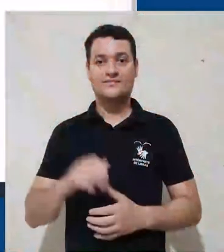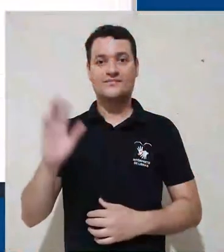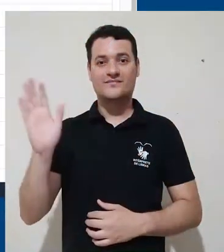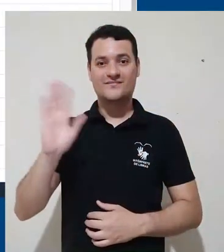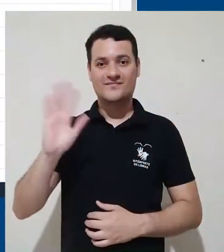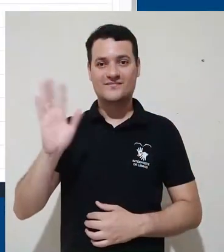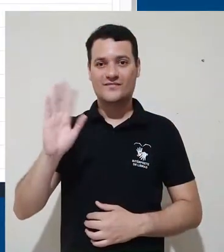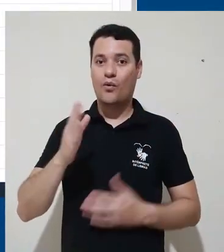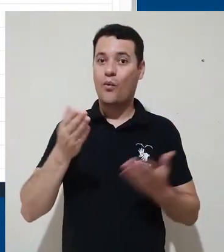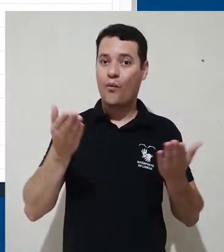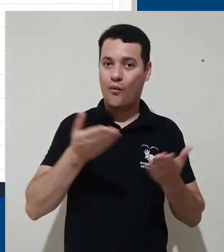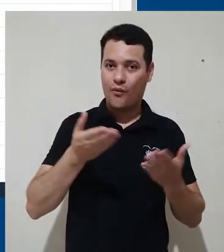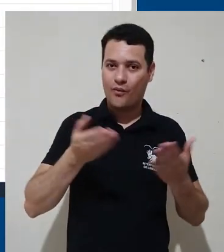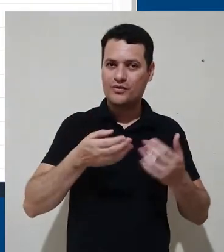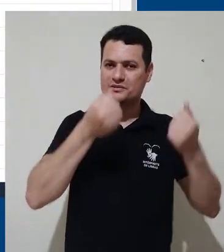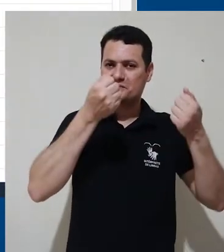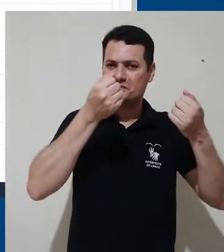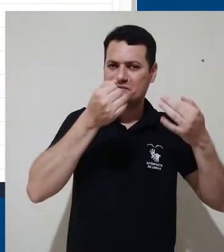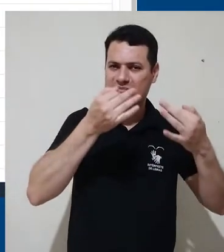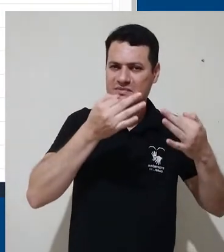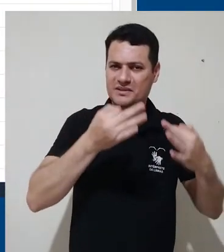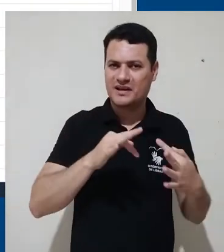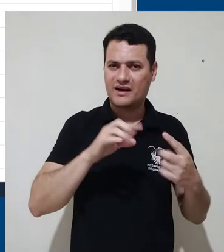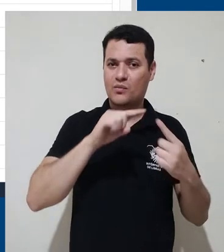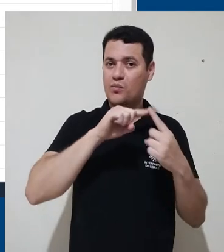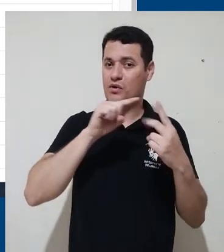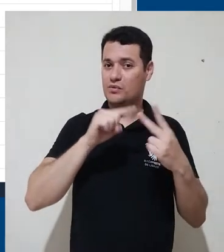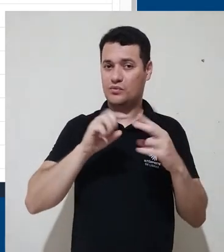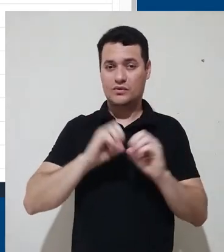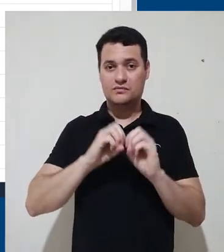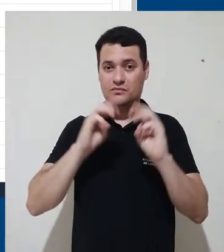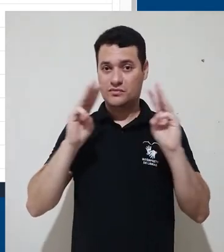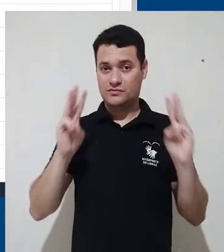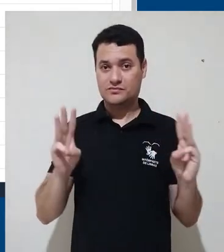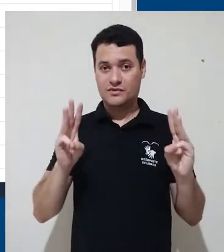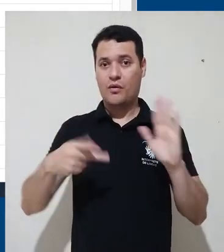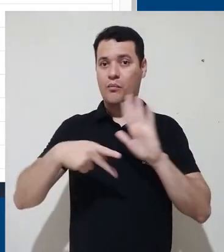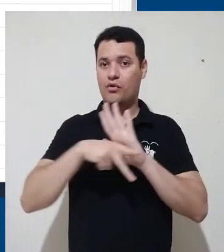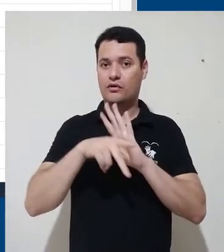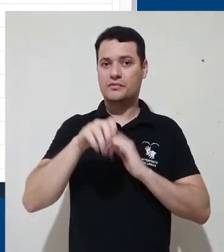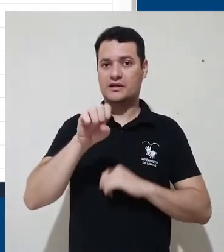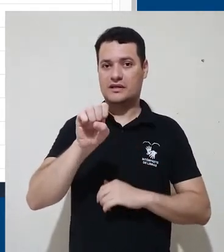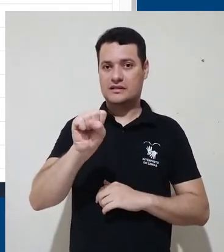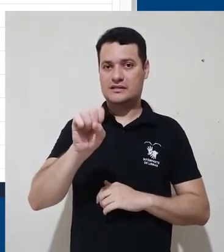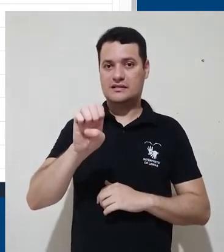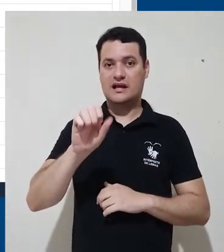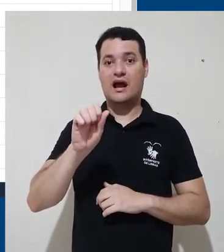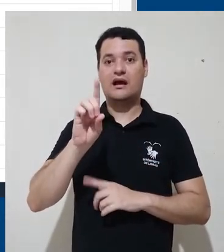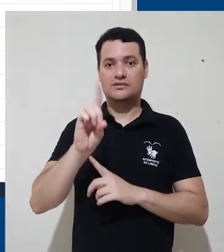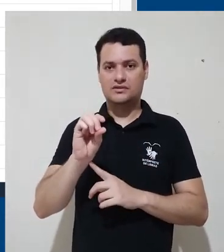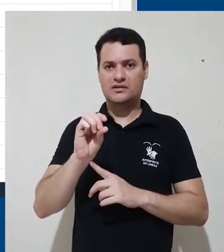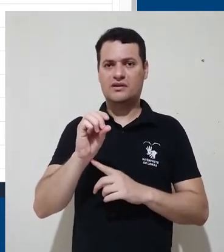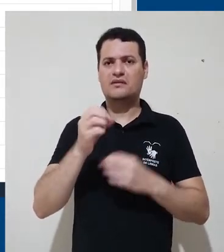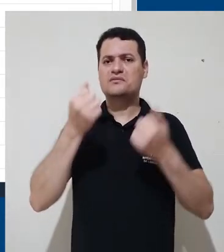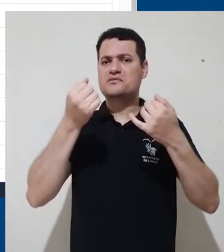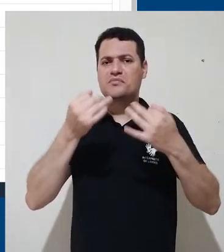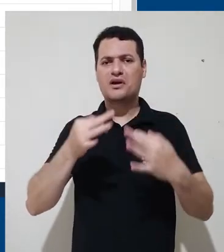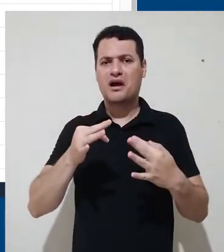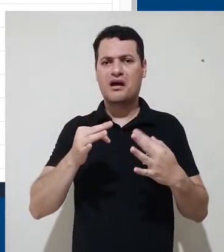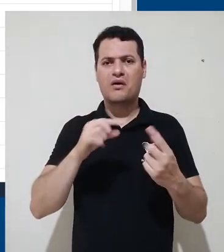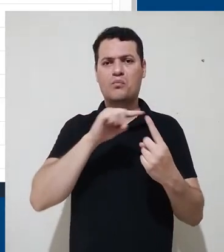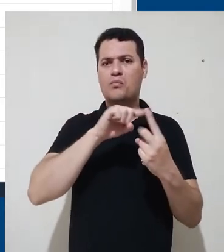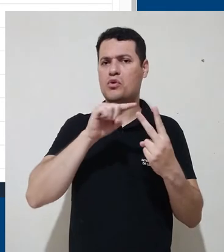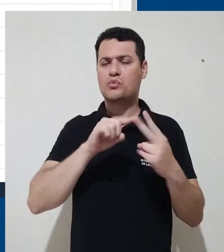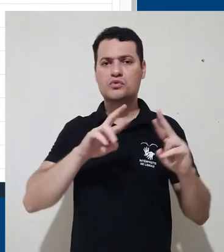Olá, hoje vamos dar detalhes sobre as duas plataformas Moodle que a SEAT possui. Vamos dar detalhes sobre as